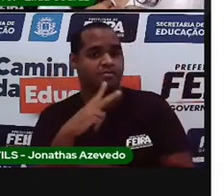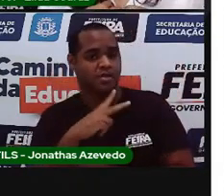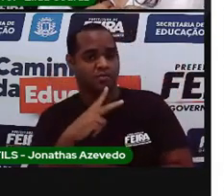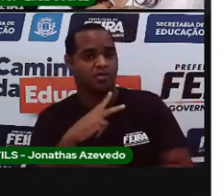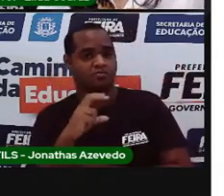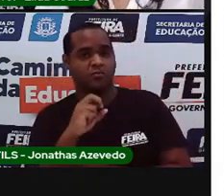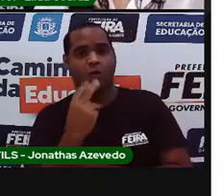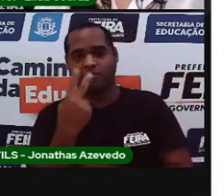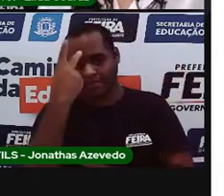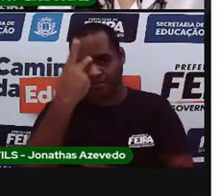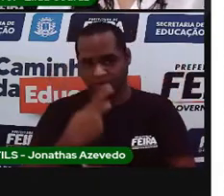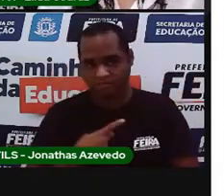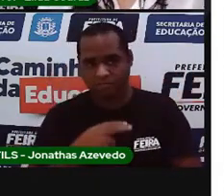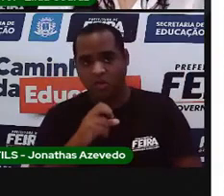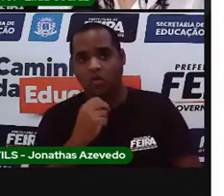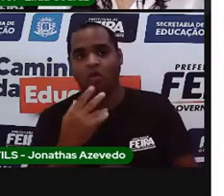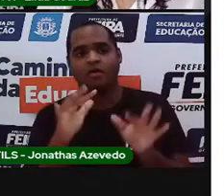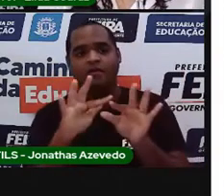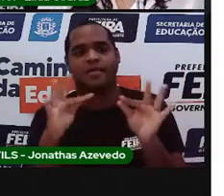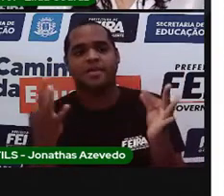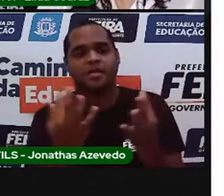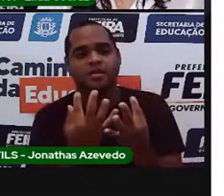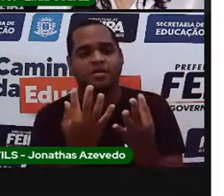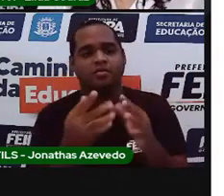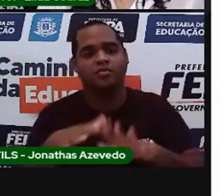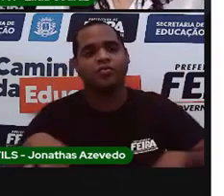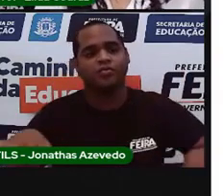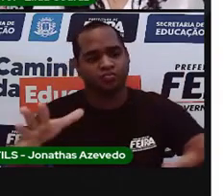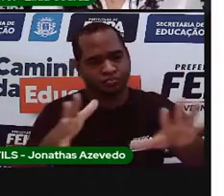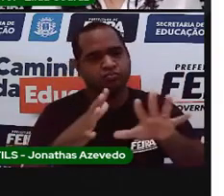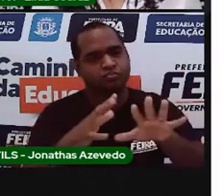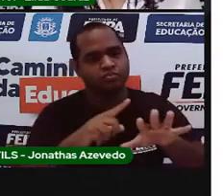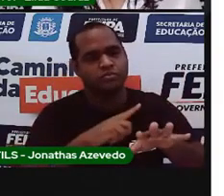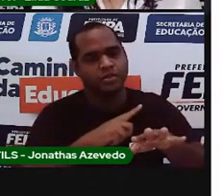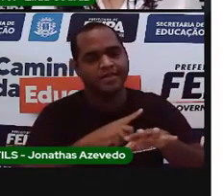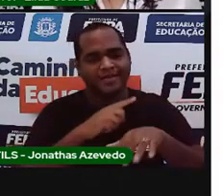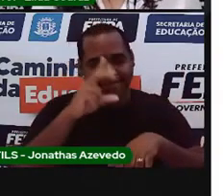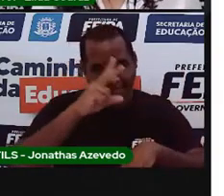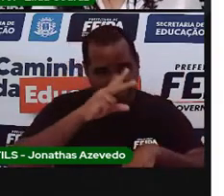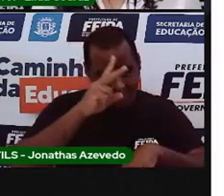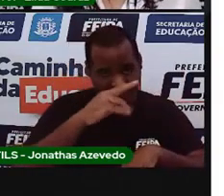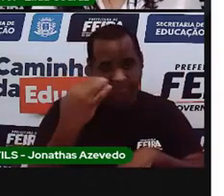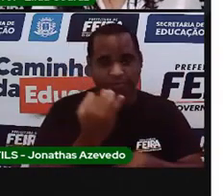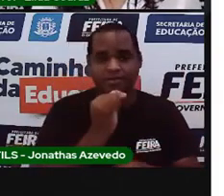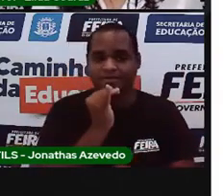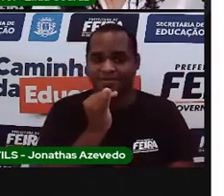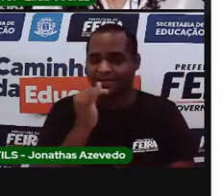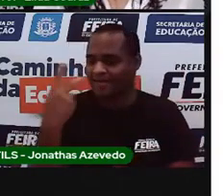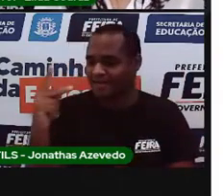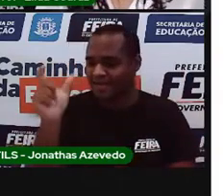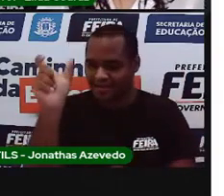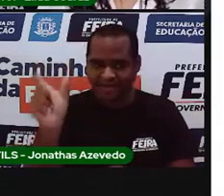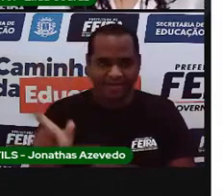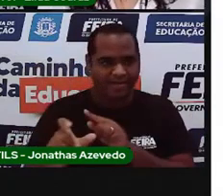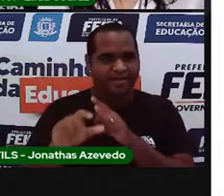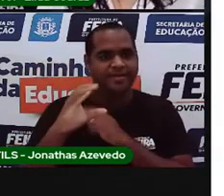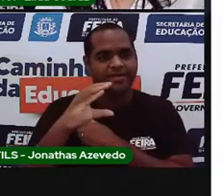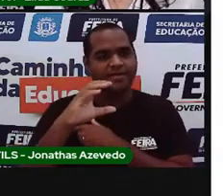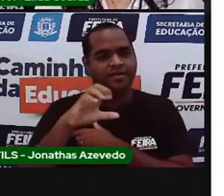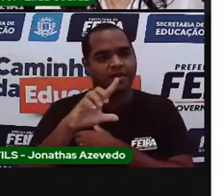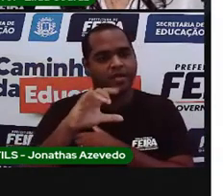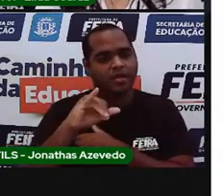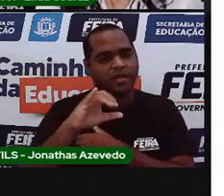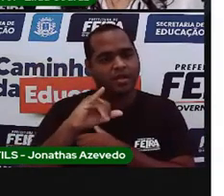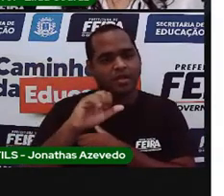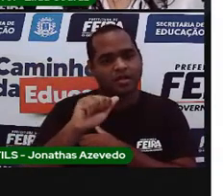quando só eu faço. Ou familiar, quando todo mundo faz. Lembra da história de Cecília? Cecília disse